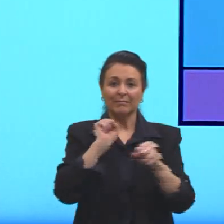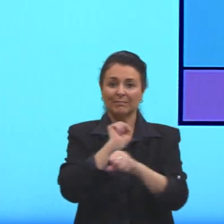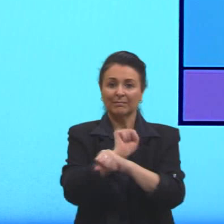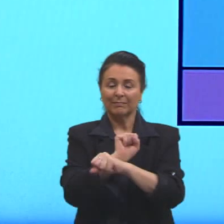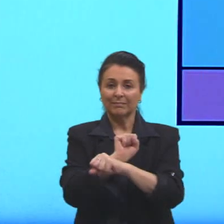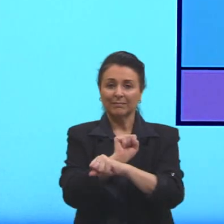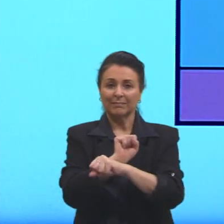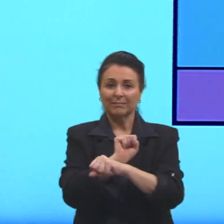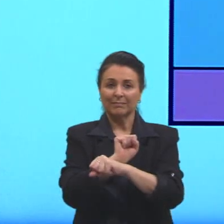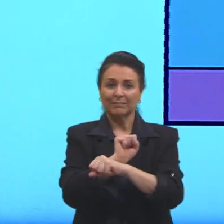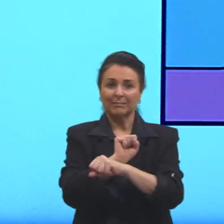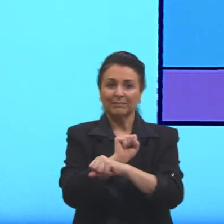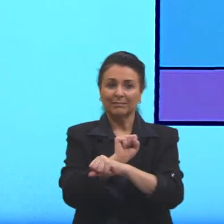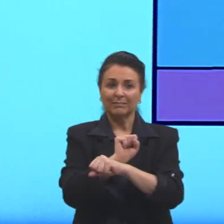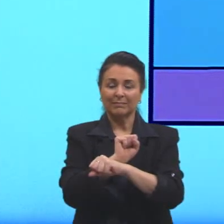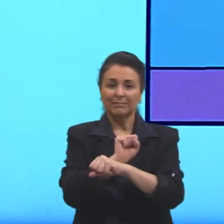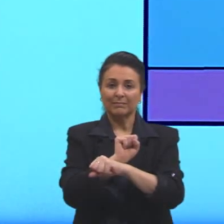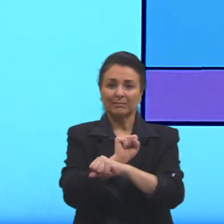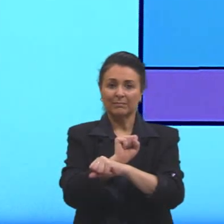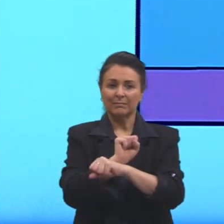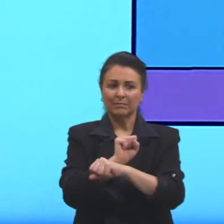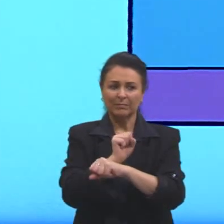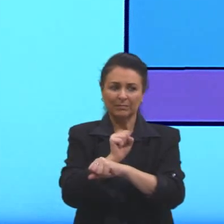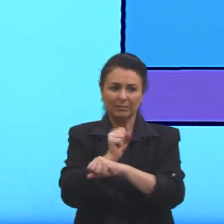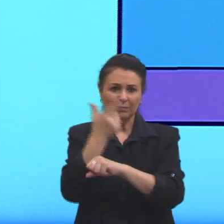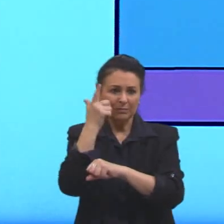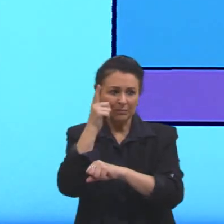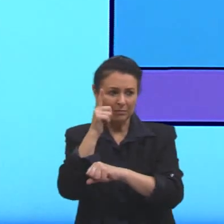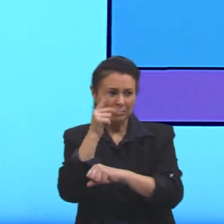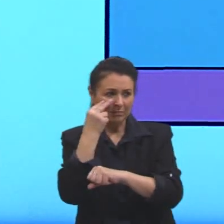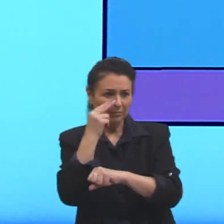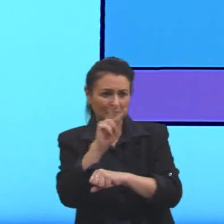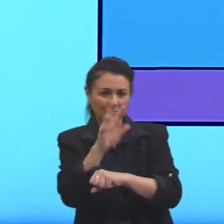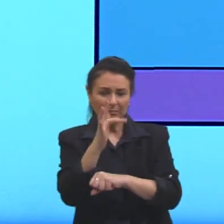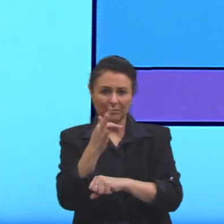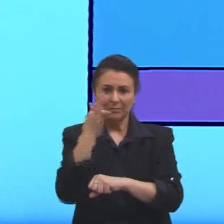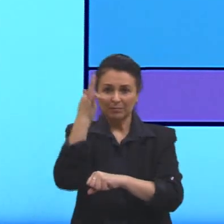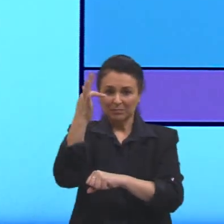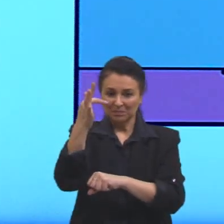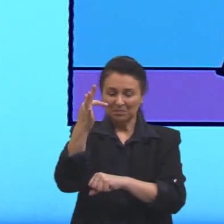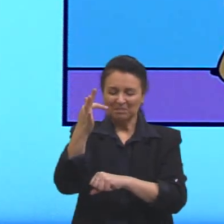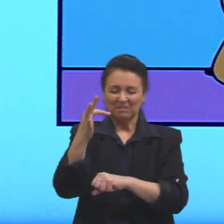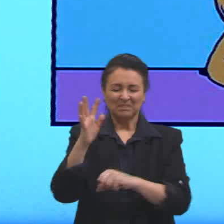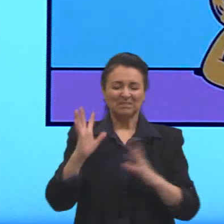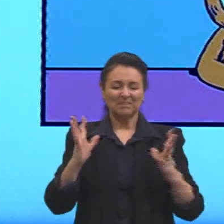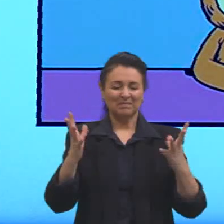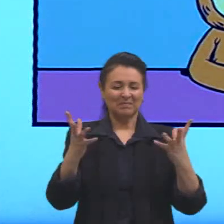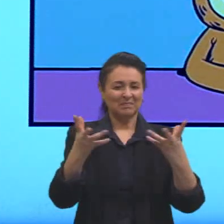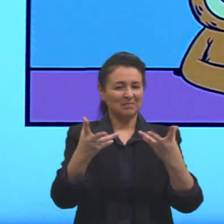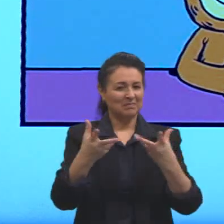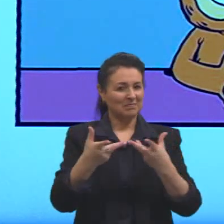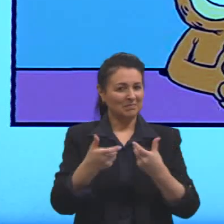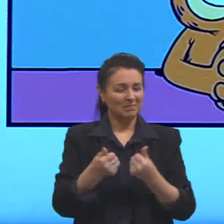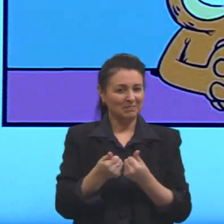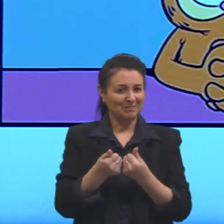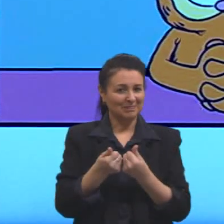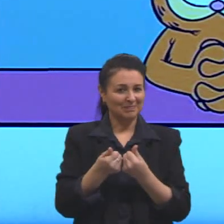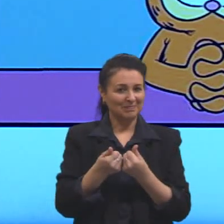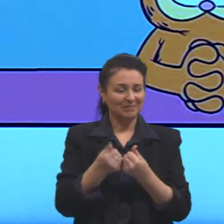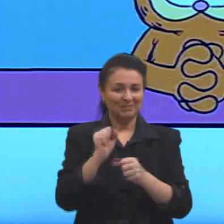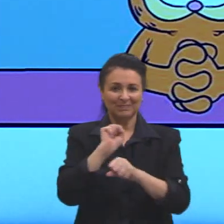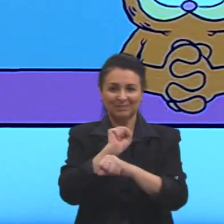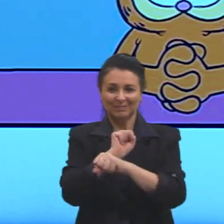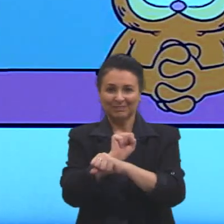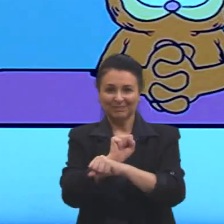to be wonderful. Eu consigo ver o futuro, e vai ser maravilhoso. There will be peace,